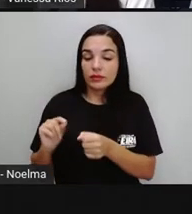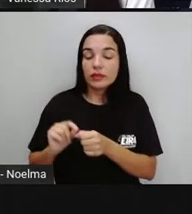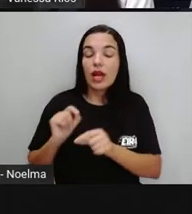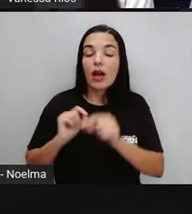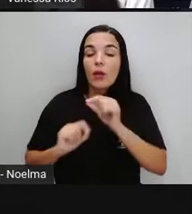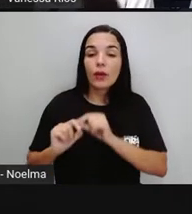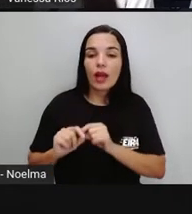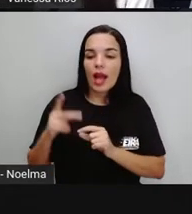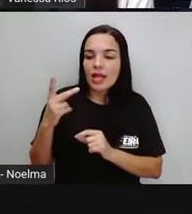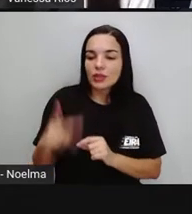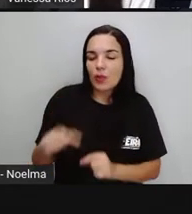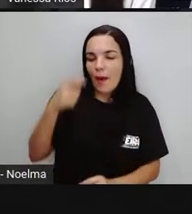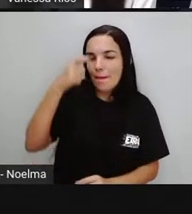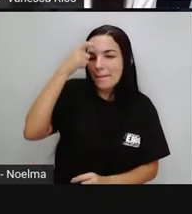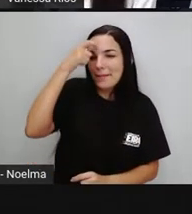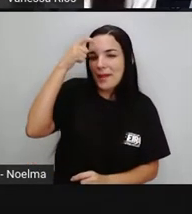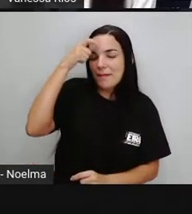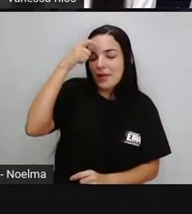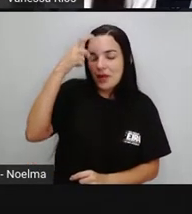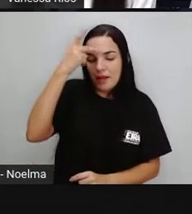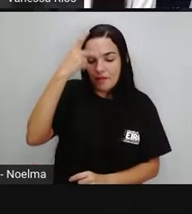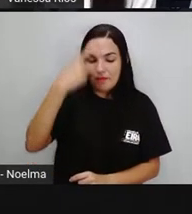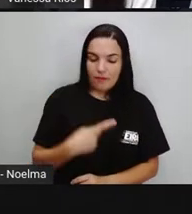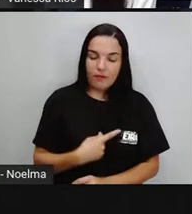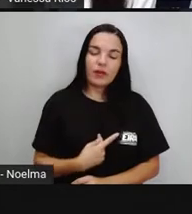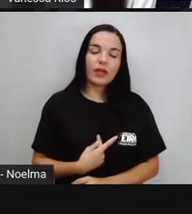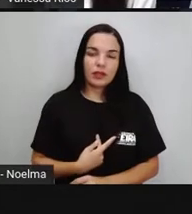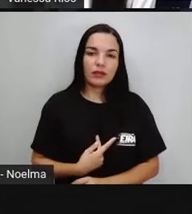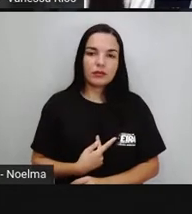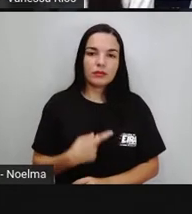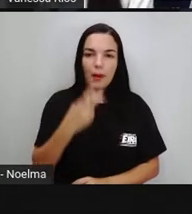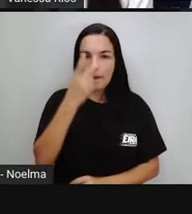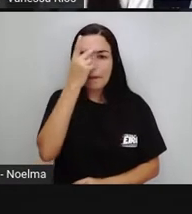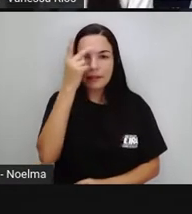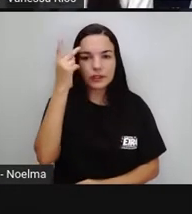marcam a memória de uma determinada pessoa.